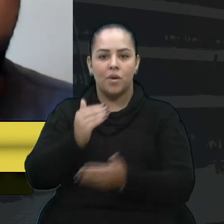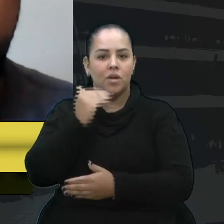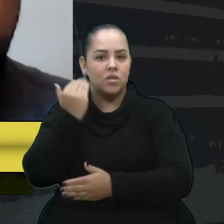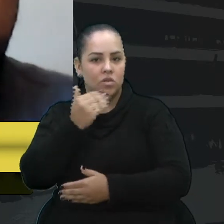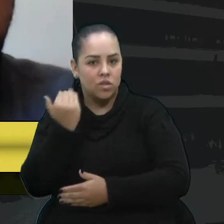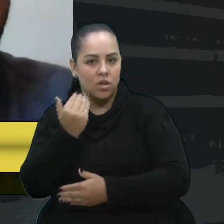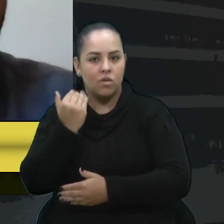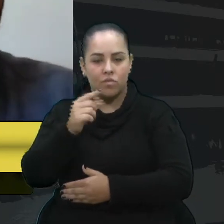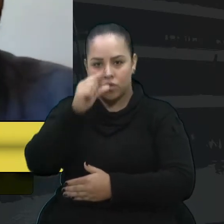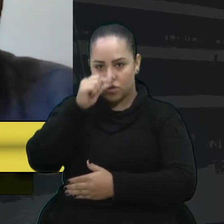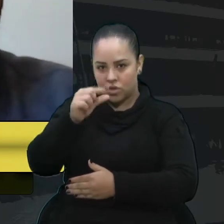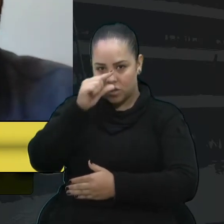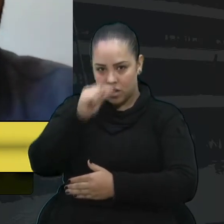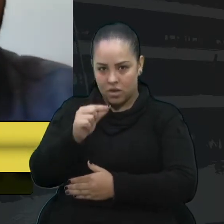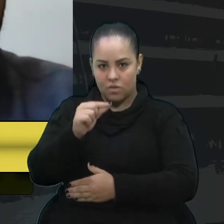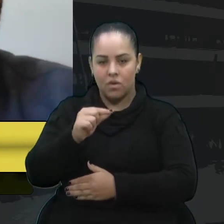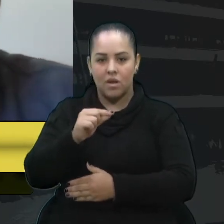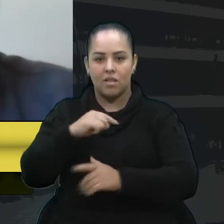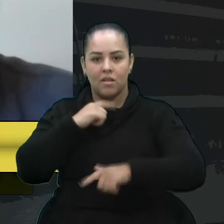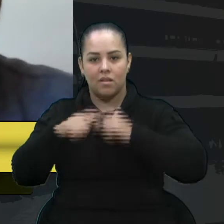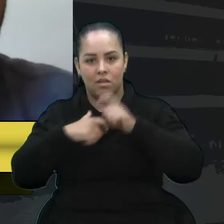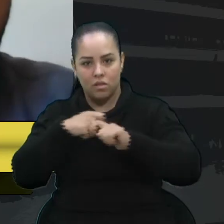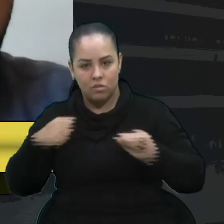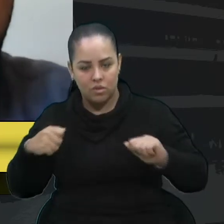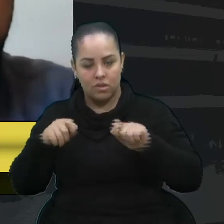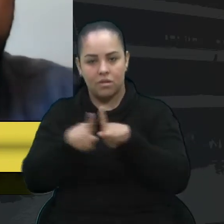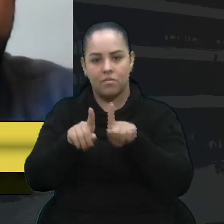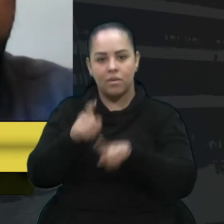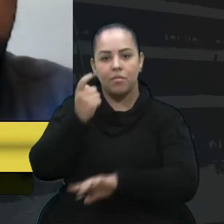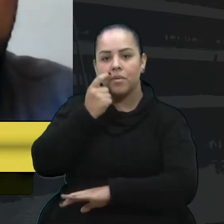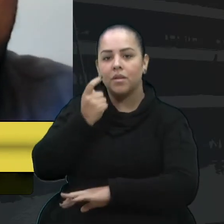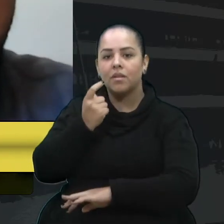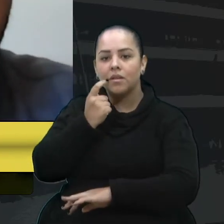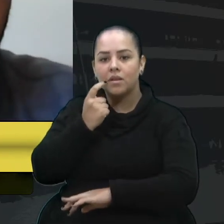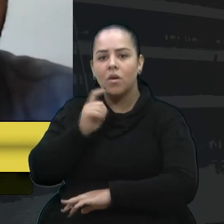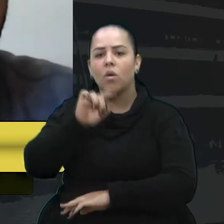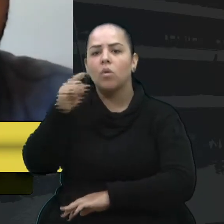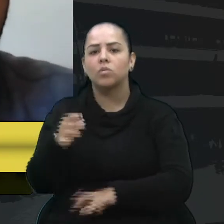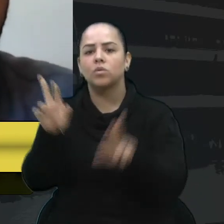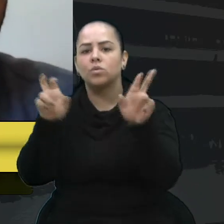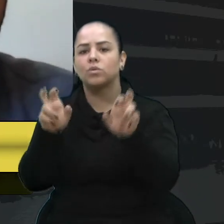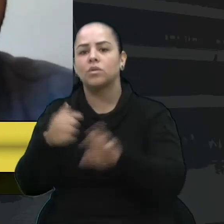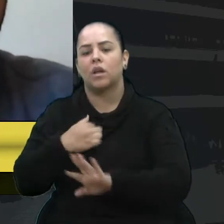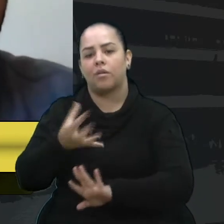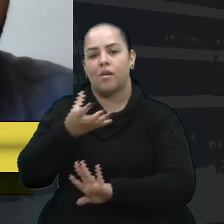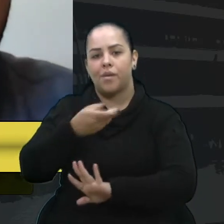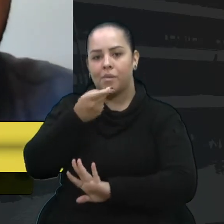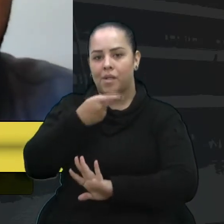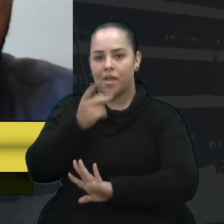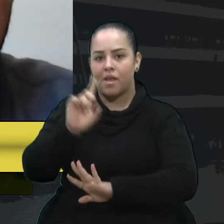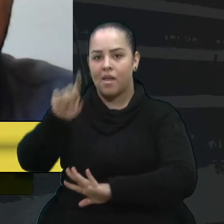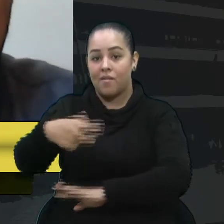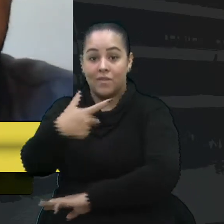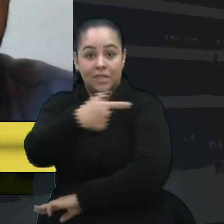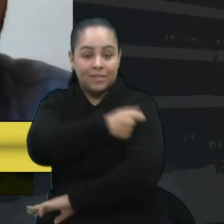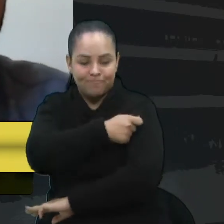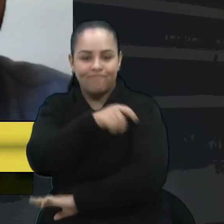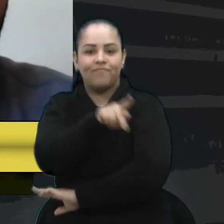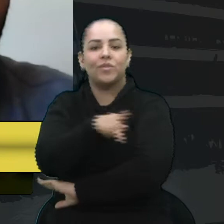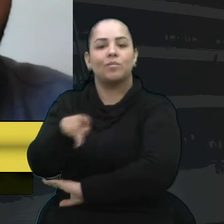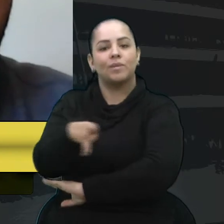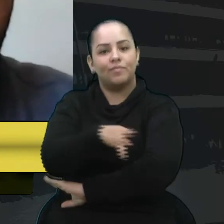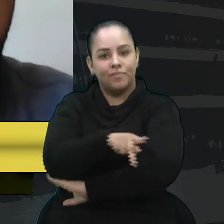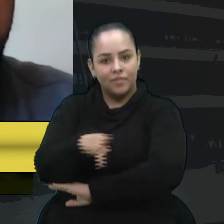Luz e vereador Petrine. Um outro tema que eu queria trazer aqui é o tema da vacinação dos professores, né?